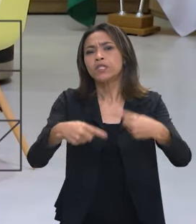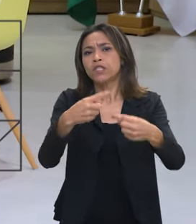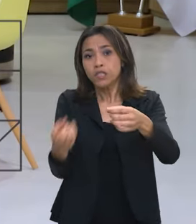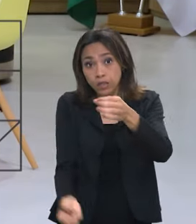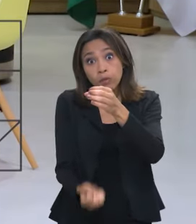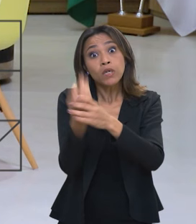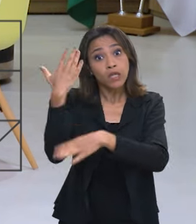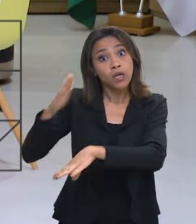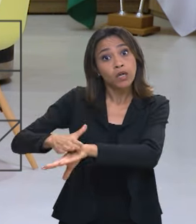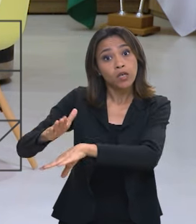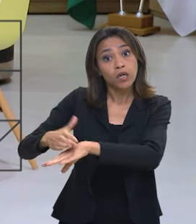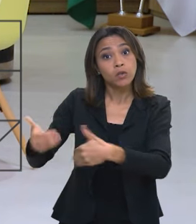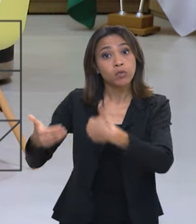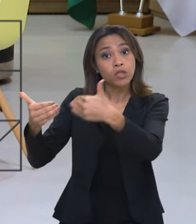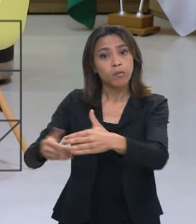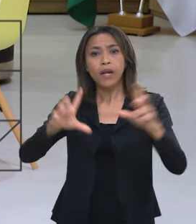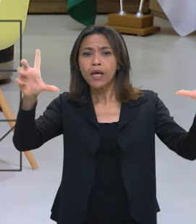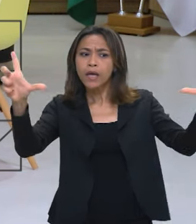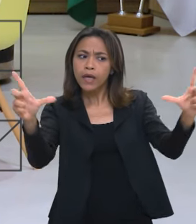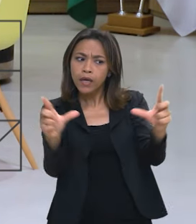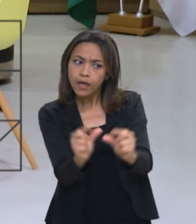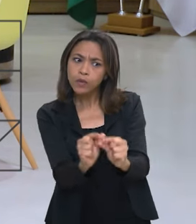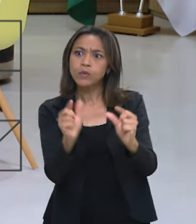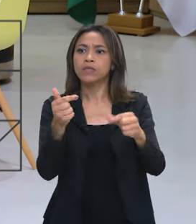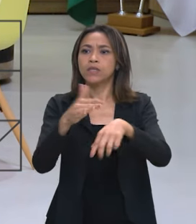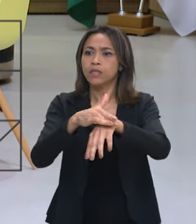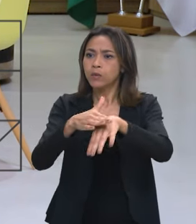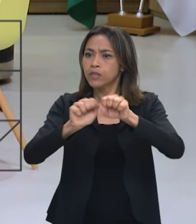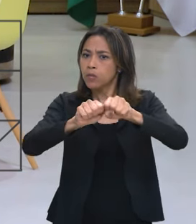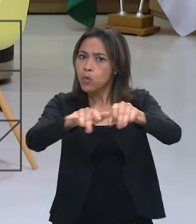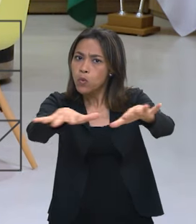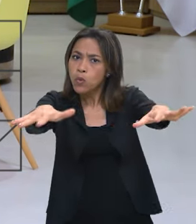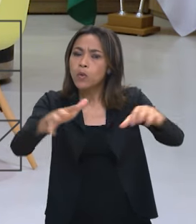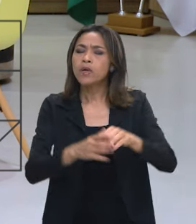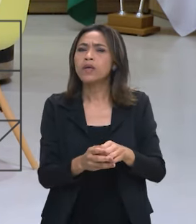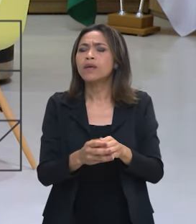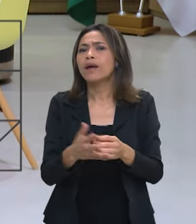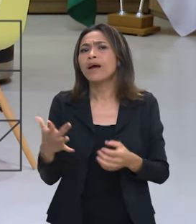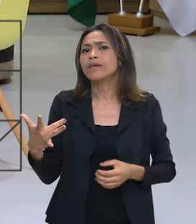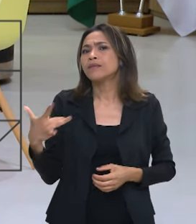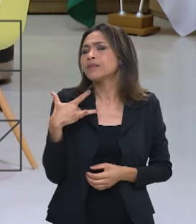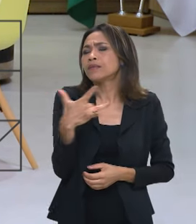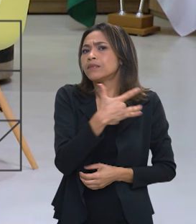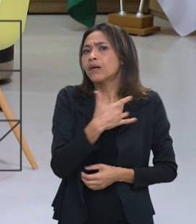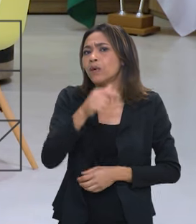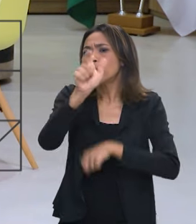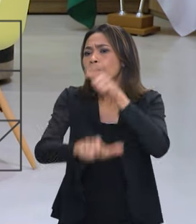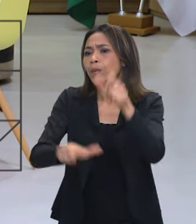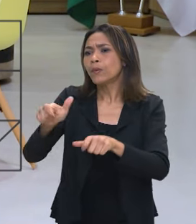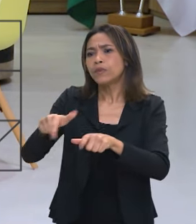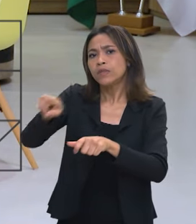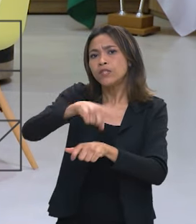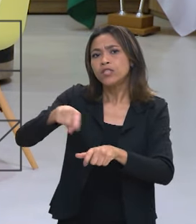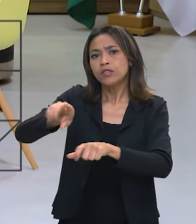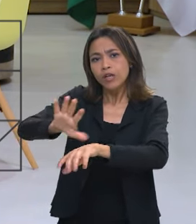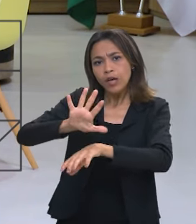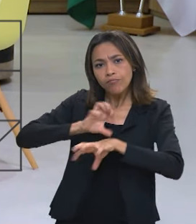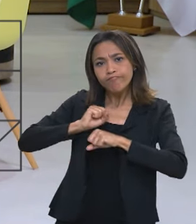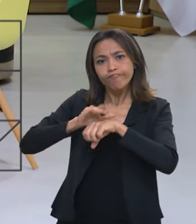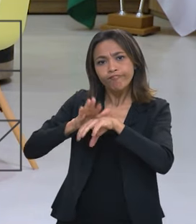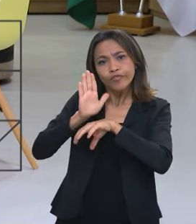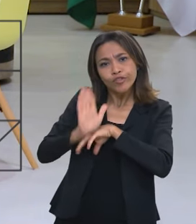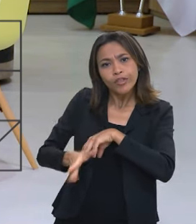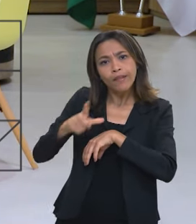implementando para reduzir a taxa de novas infecções melhorar o tratamento e a qualidade de vida dos pacientes já